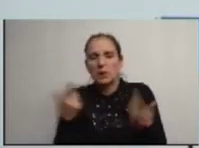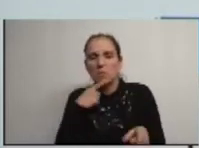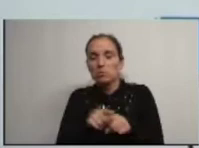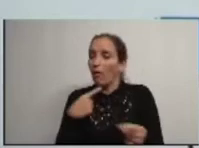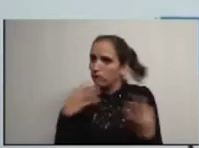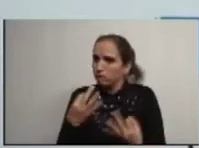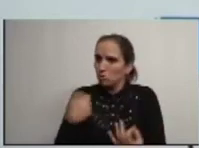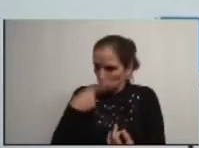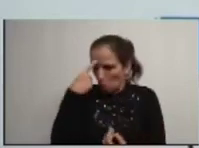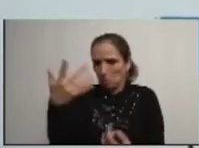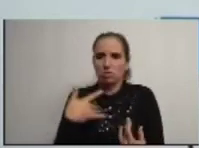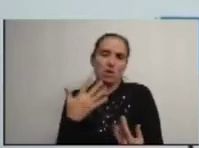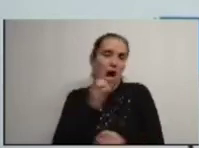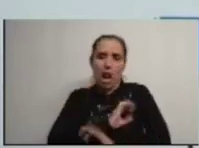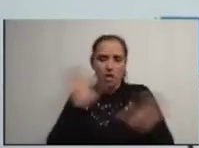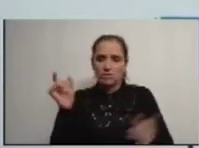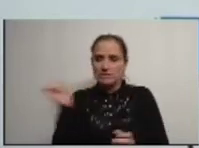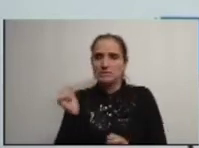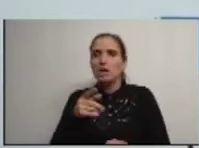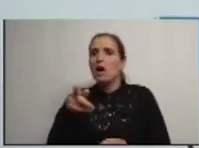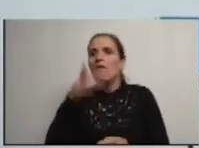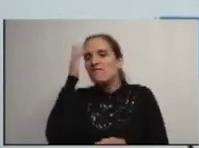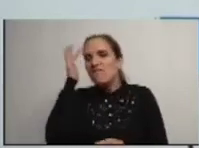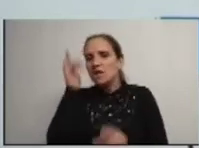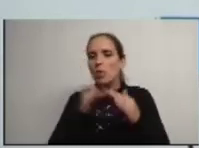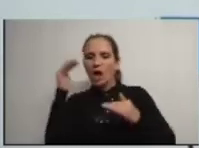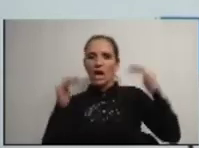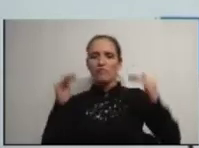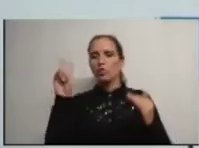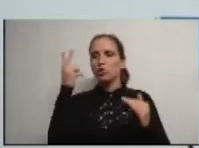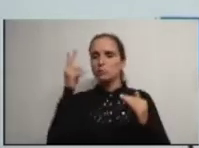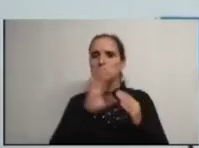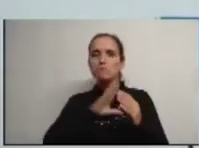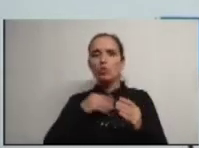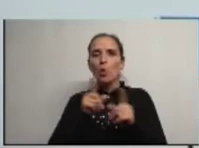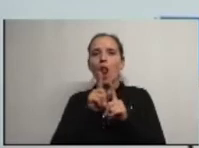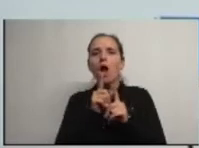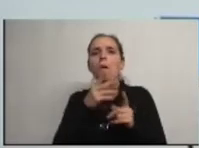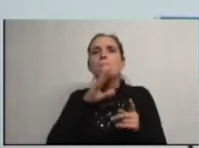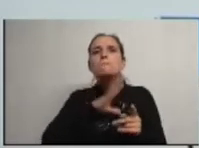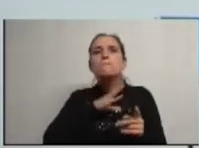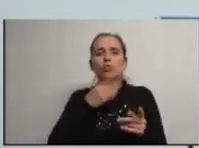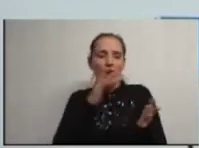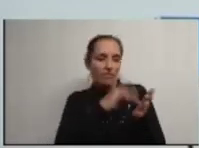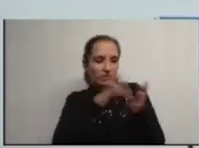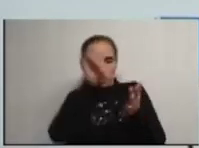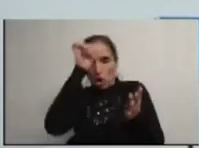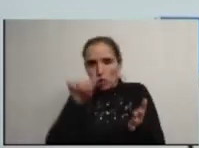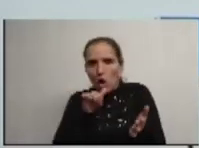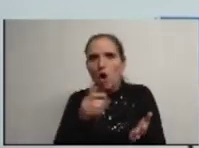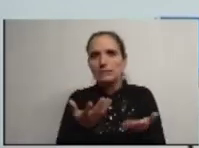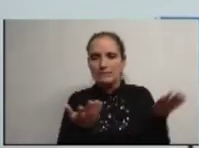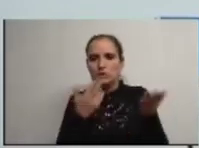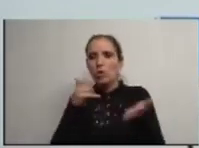que sim Sr. Presidente e eu compreendo não deve ser fácil manter este equilíbrio entre dois mundos o tal mundo virtual o mundo das revistas o mundo cor-de-rosa